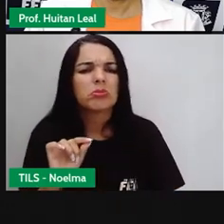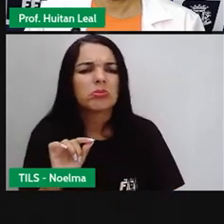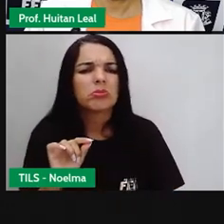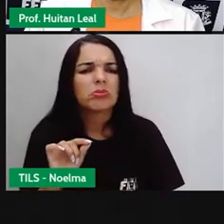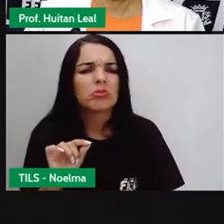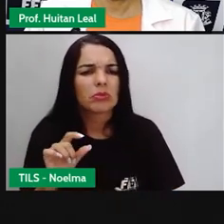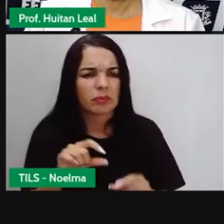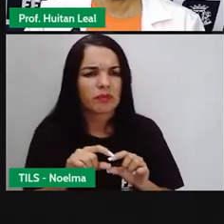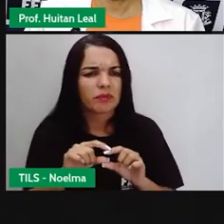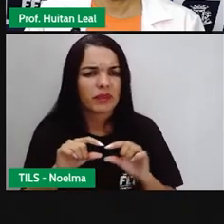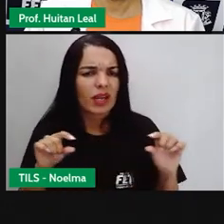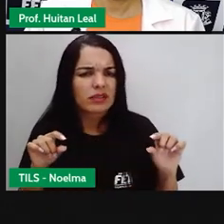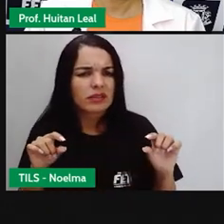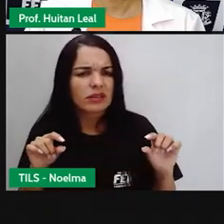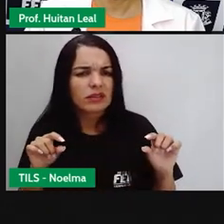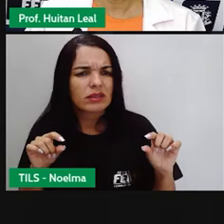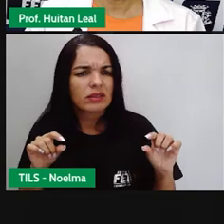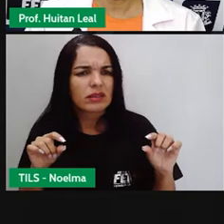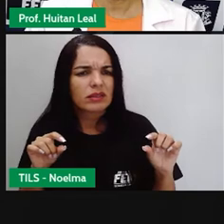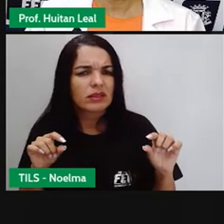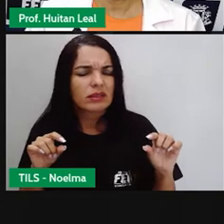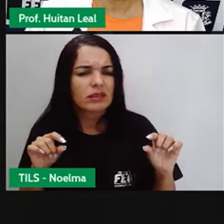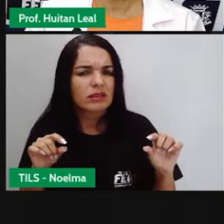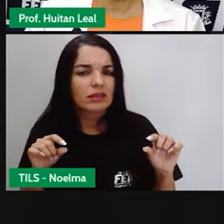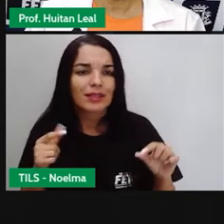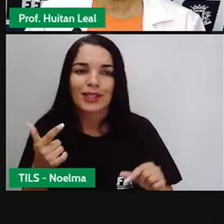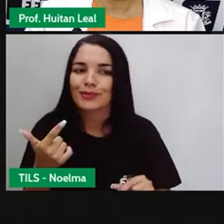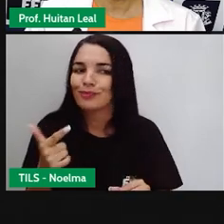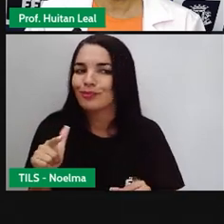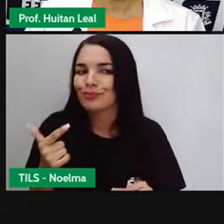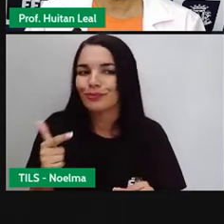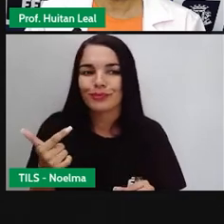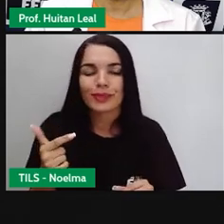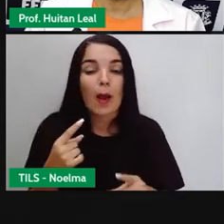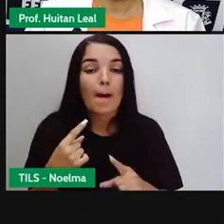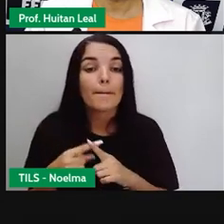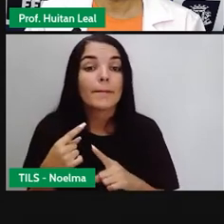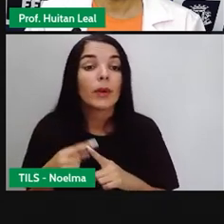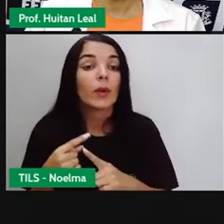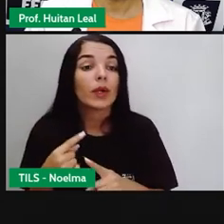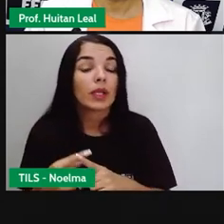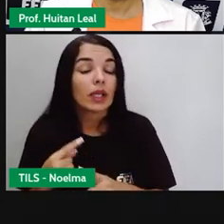uma frase? Por que não? Percebam que na primeira